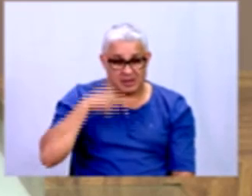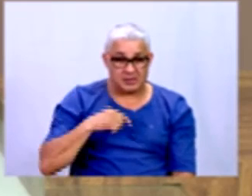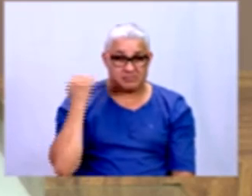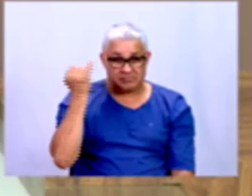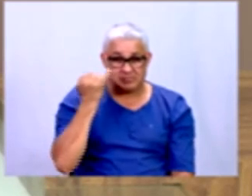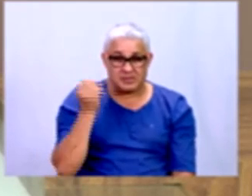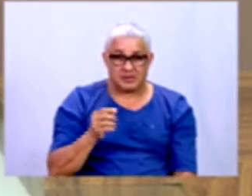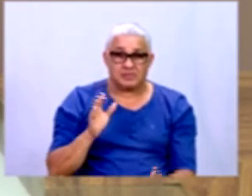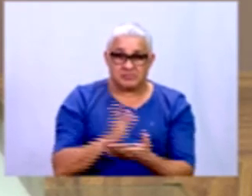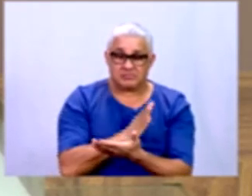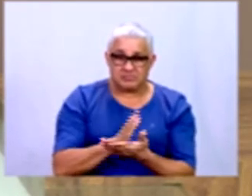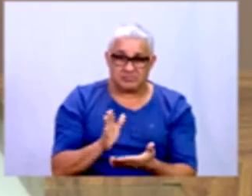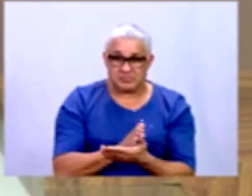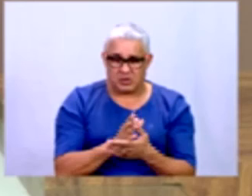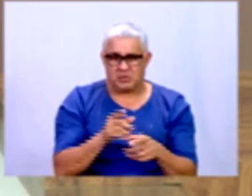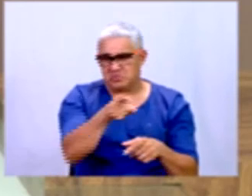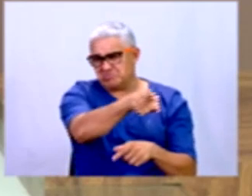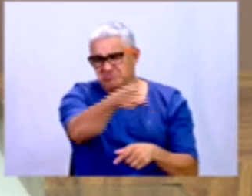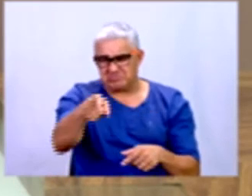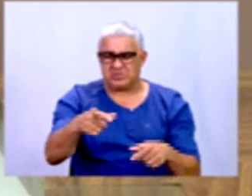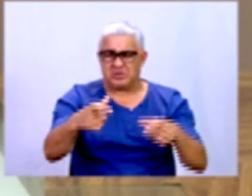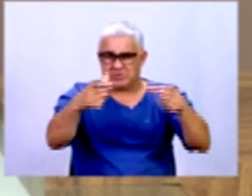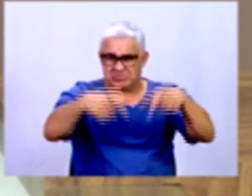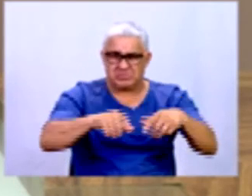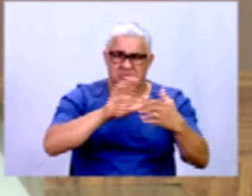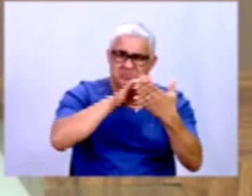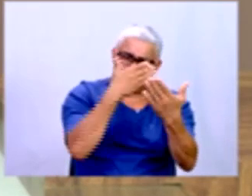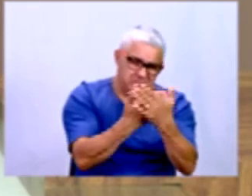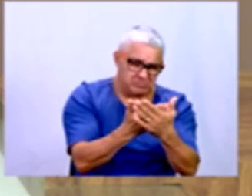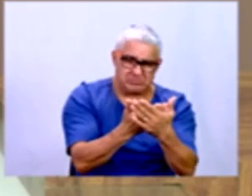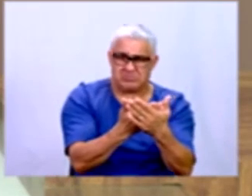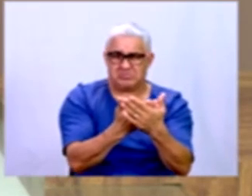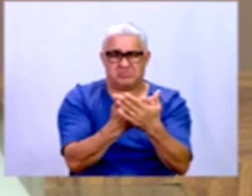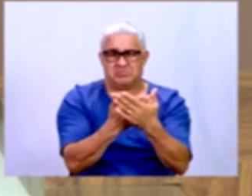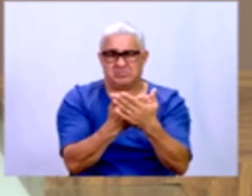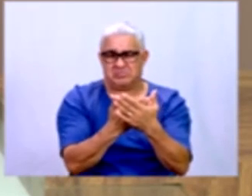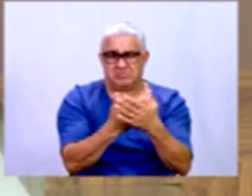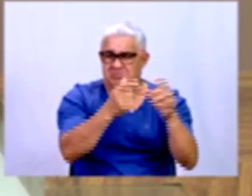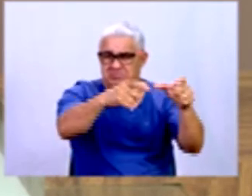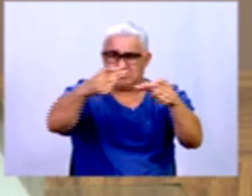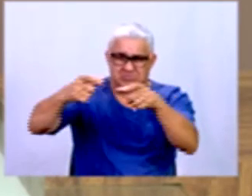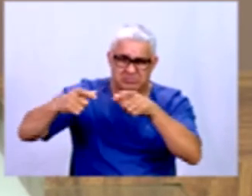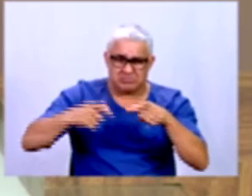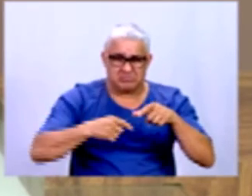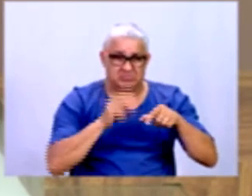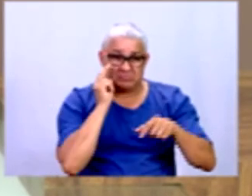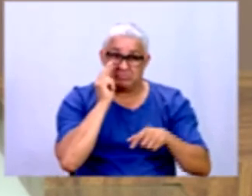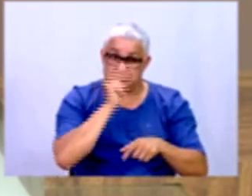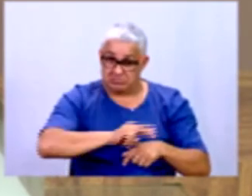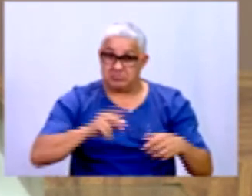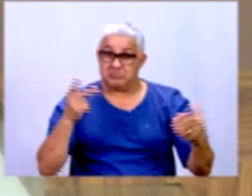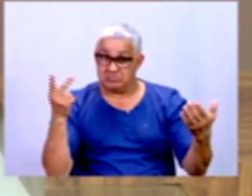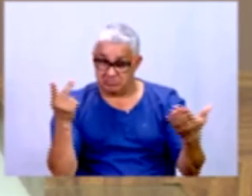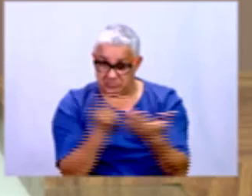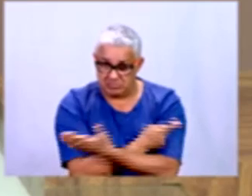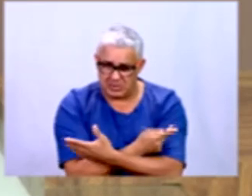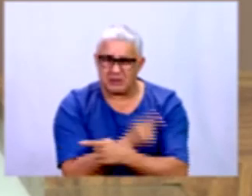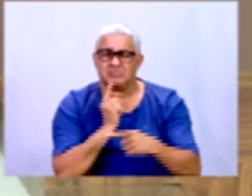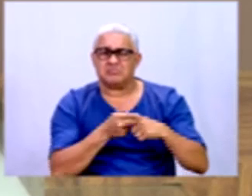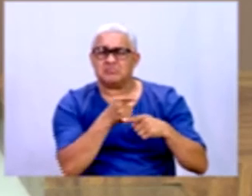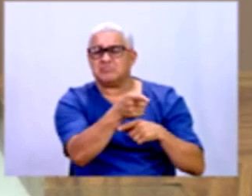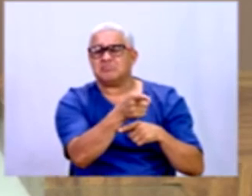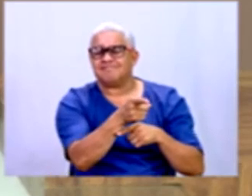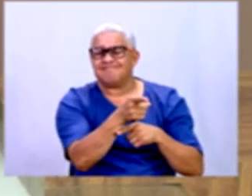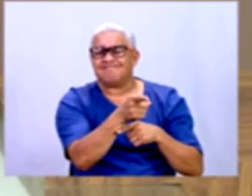repente, um espaço onde você está, seja escola ou seja um lugar, você vê coisas que, de repente, estão... Será por que tal